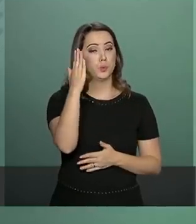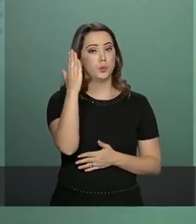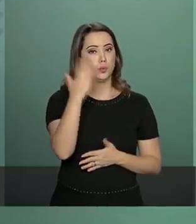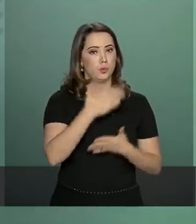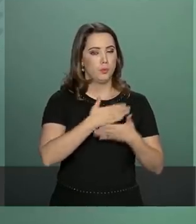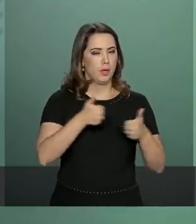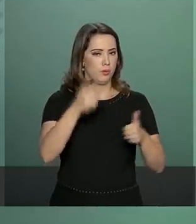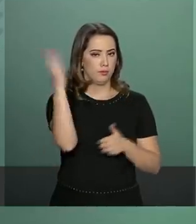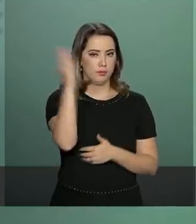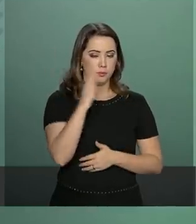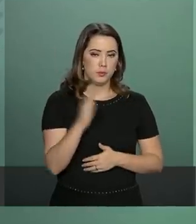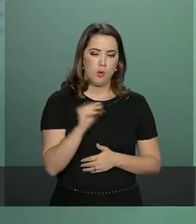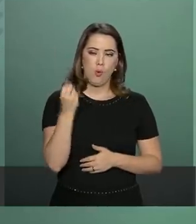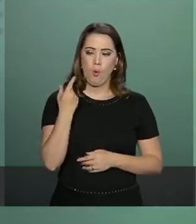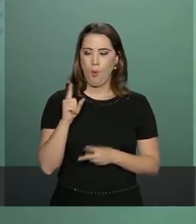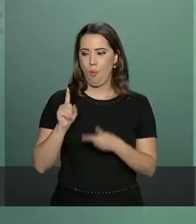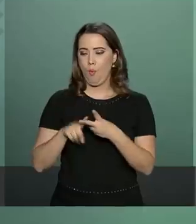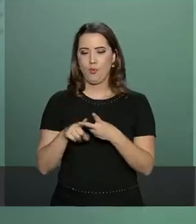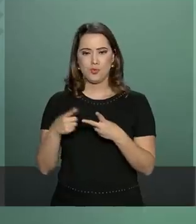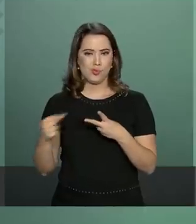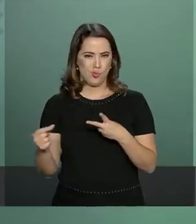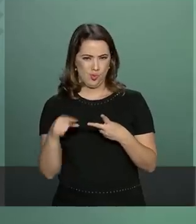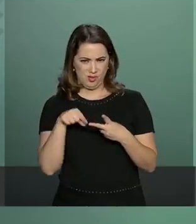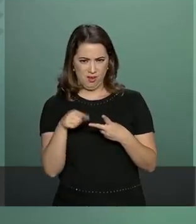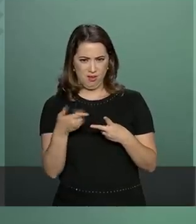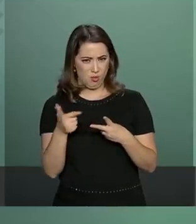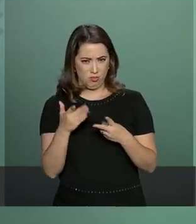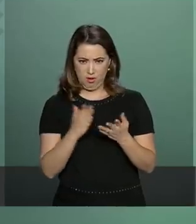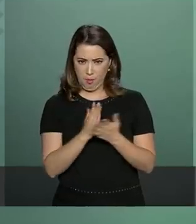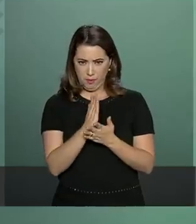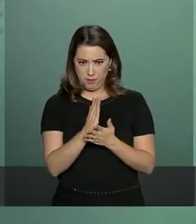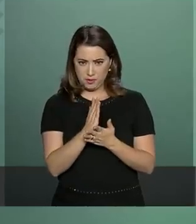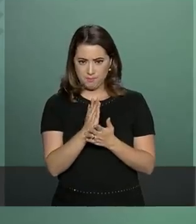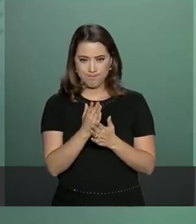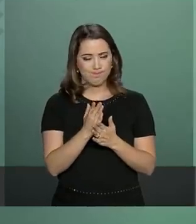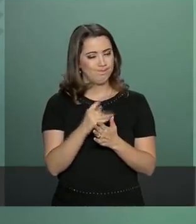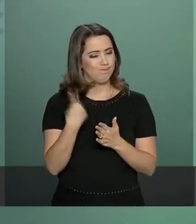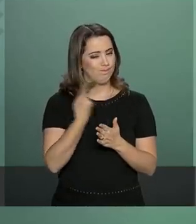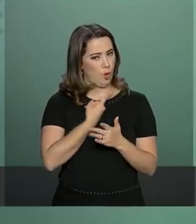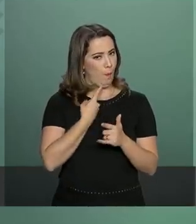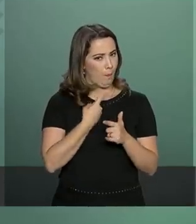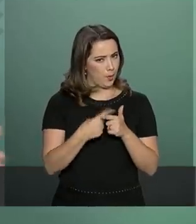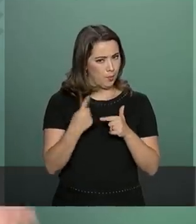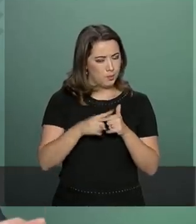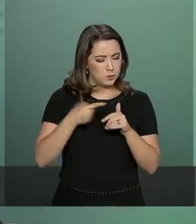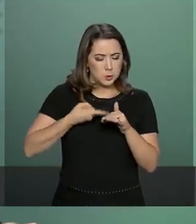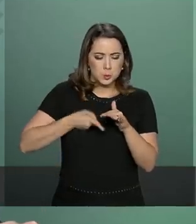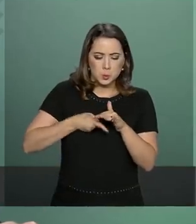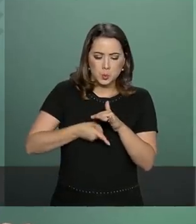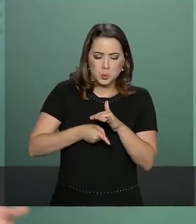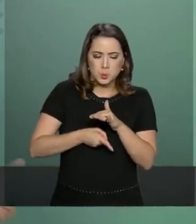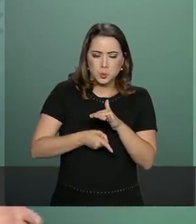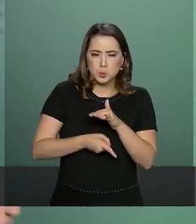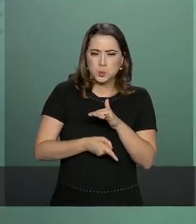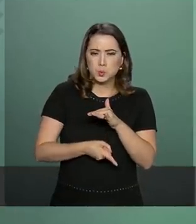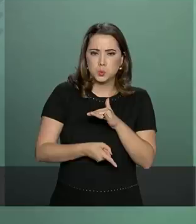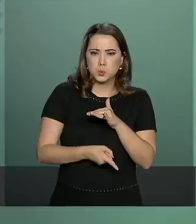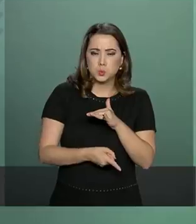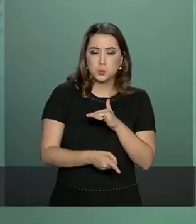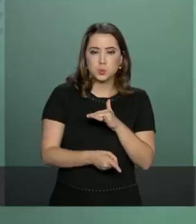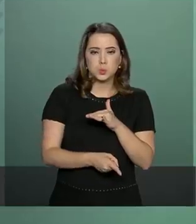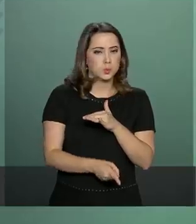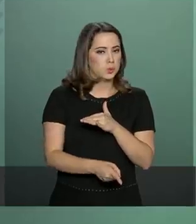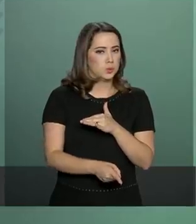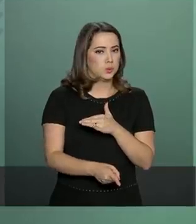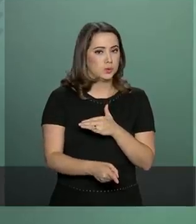ou mergulharmos num buraco negro onde nós não sabemos onde é o fundo e se há